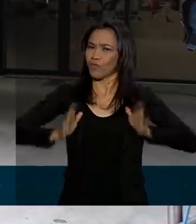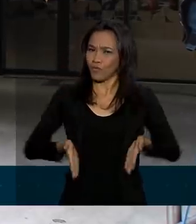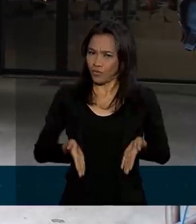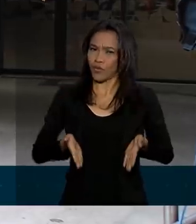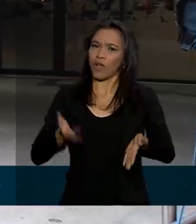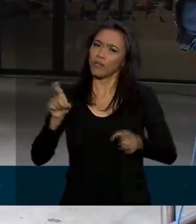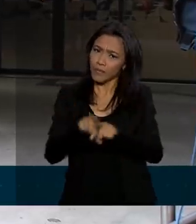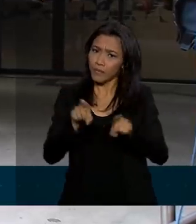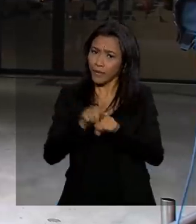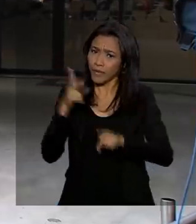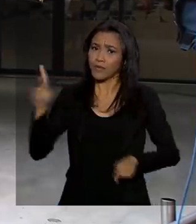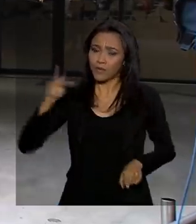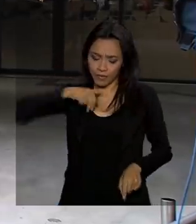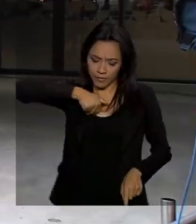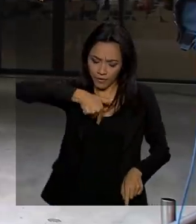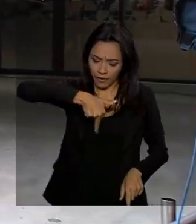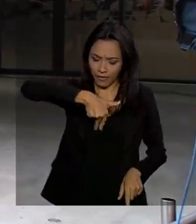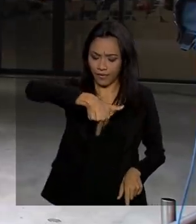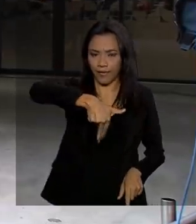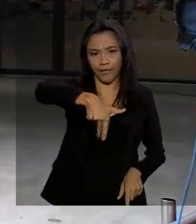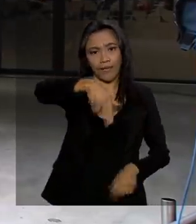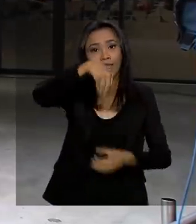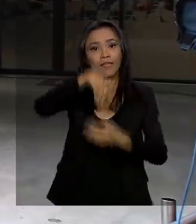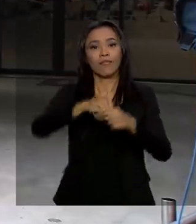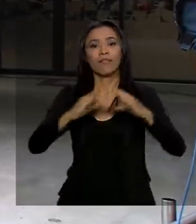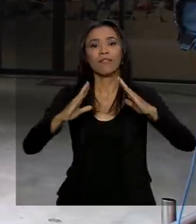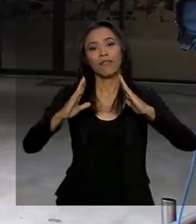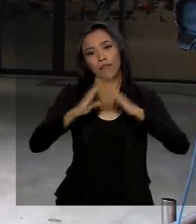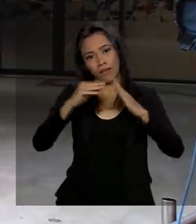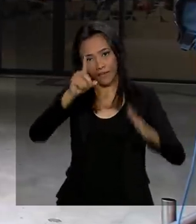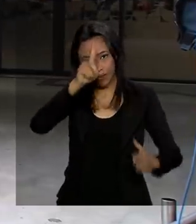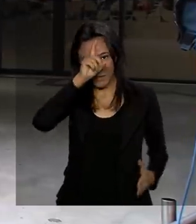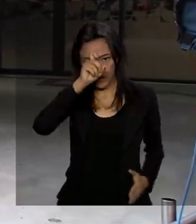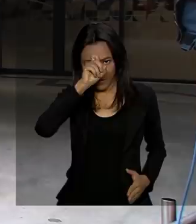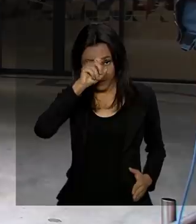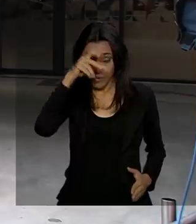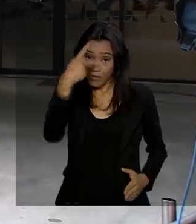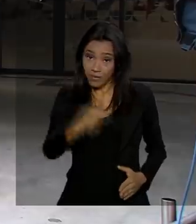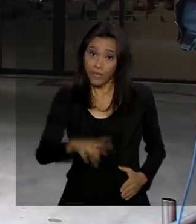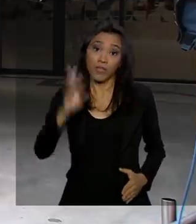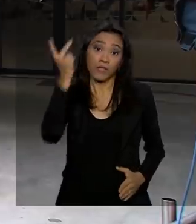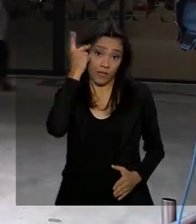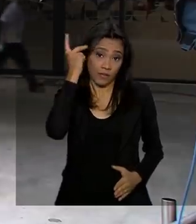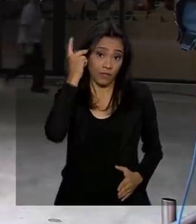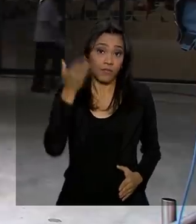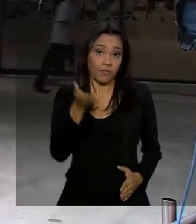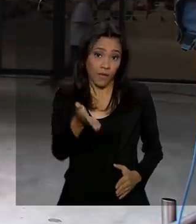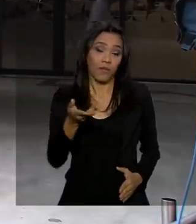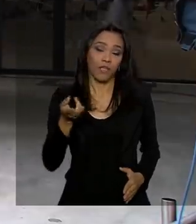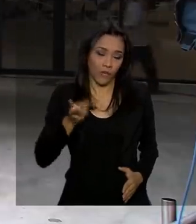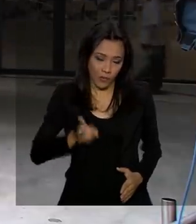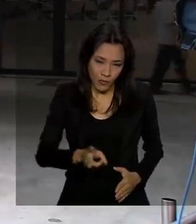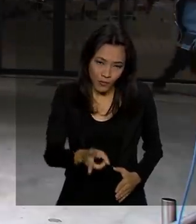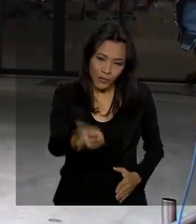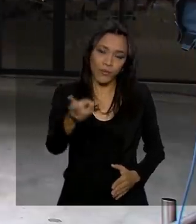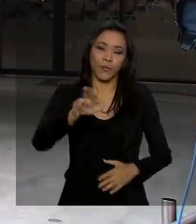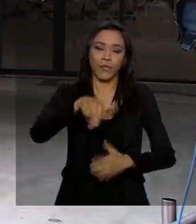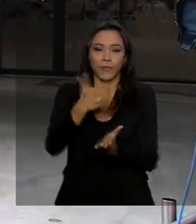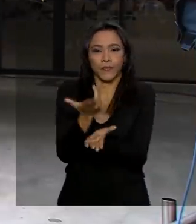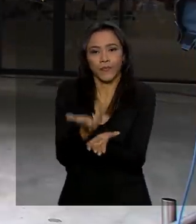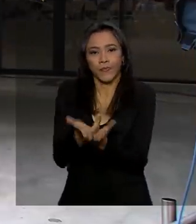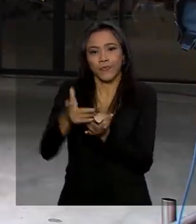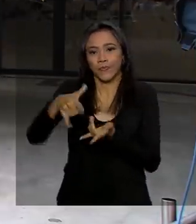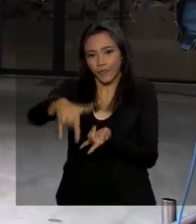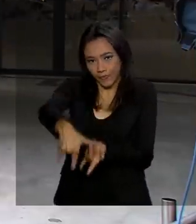a caminhada matinal aqui no Hospital Vila Nova Estar, na zona sul da capital paulista, onde permanece internado.